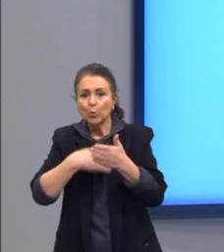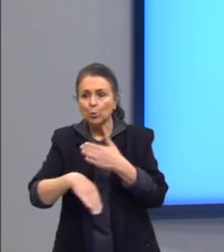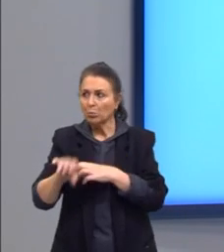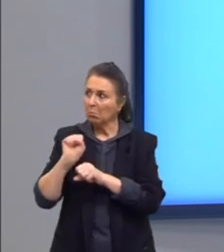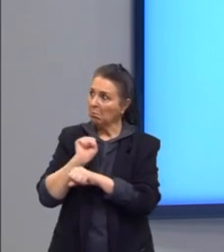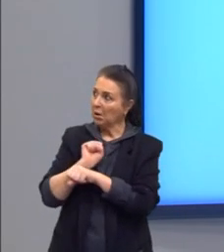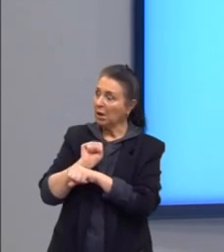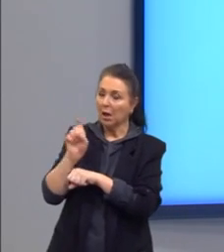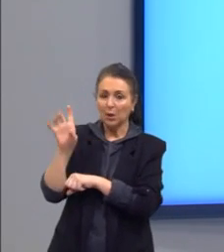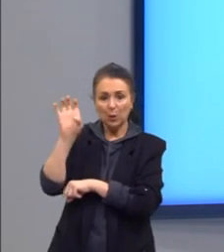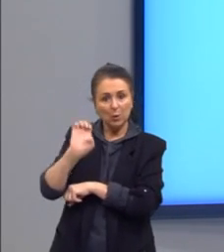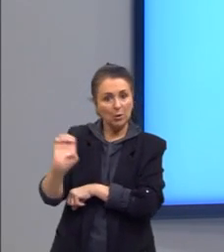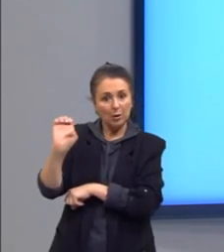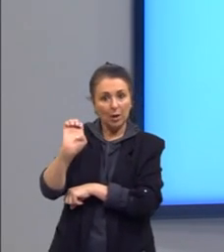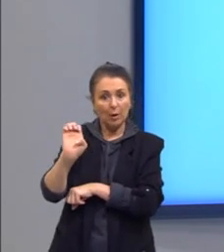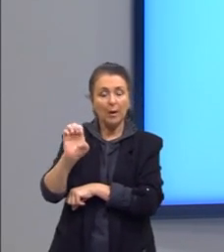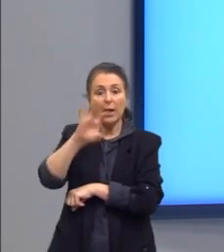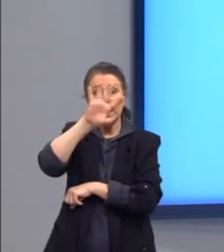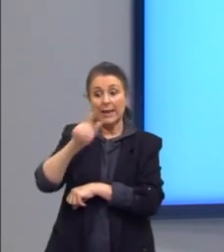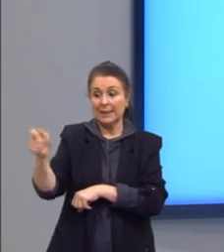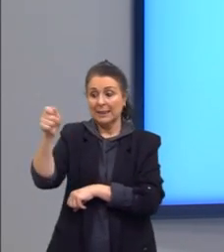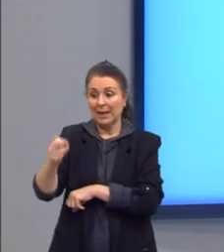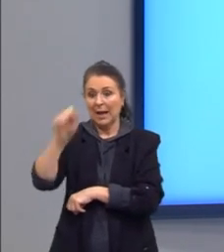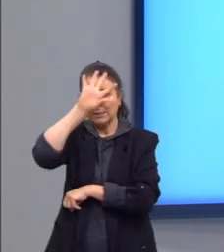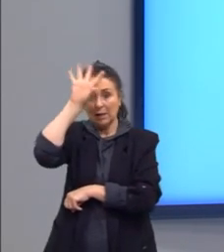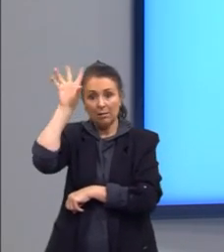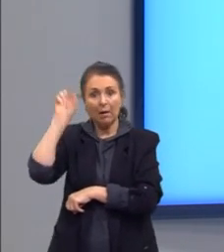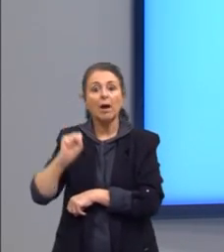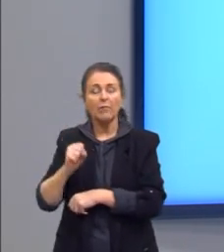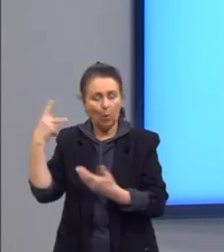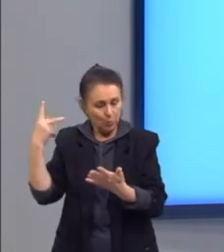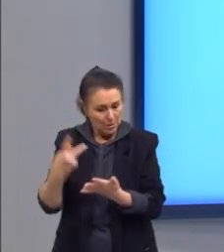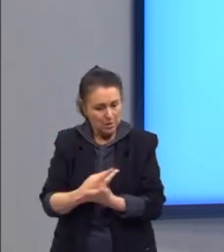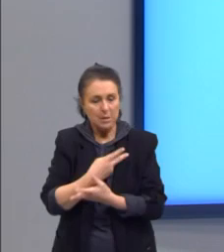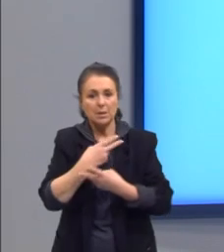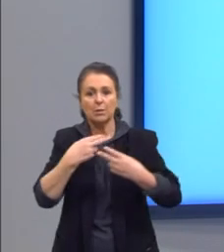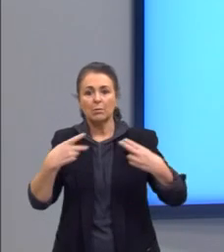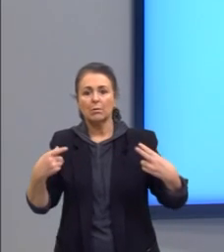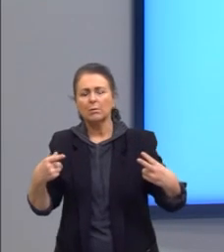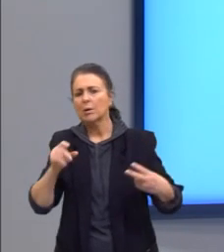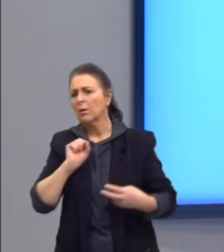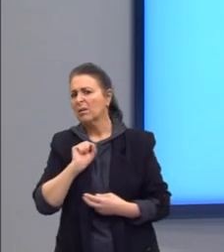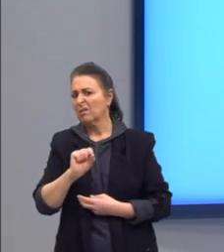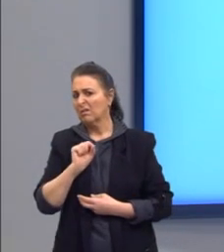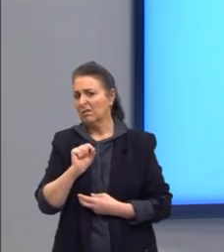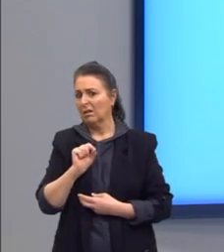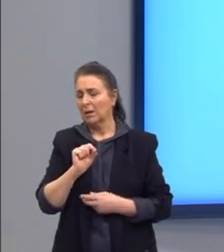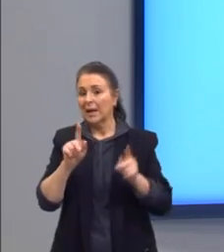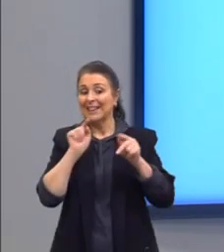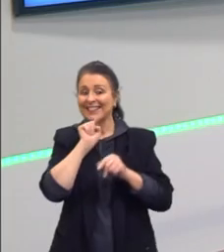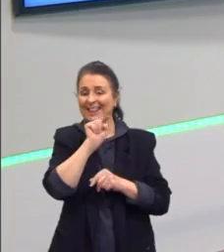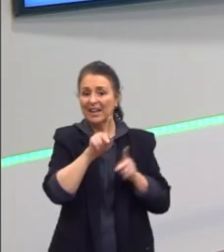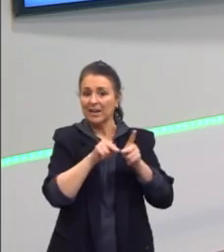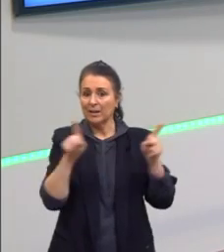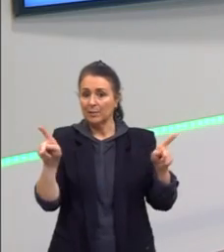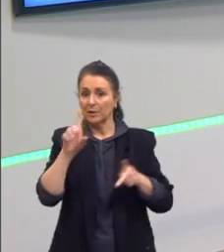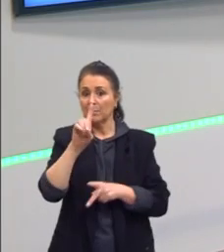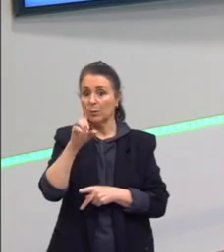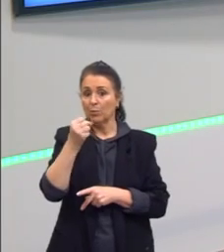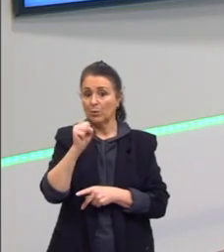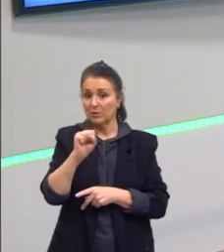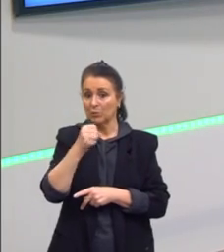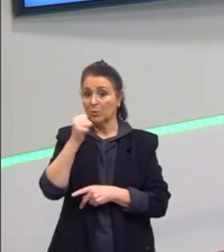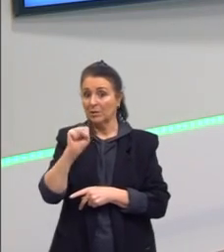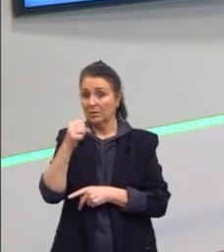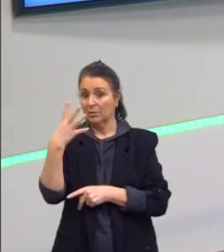dos acontecimentos empolgantes na Ásia e na África, certo? O ele tá dizendo aqui? Justamente aquele período de 1884